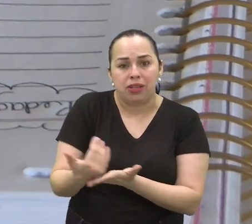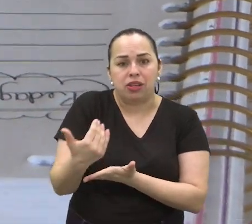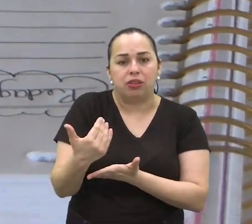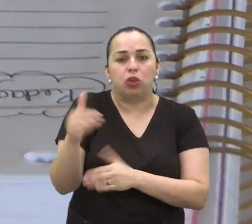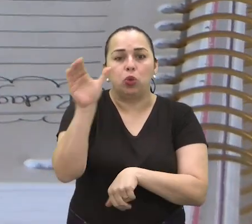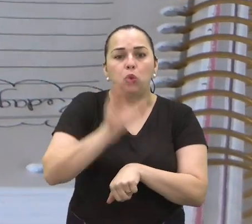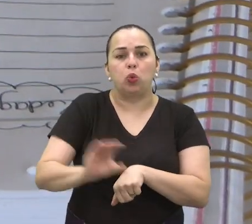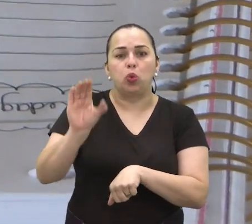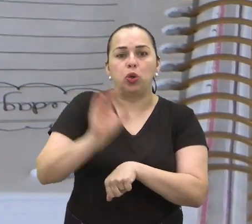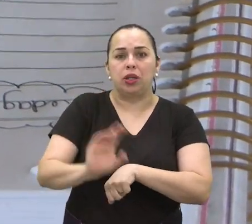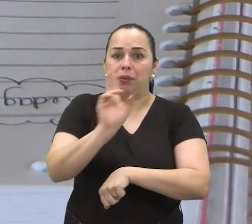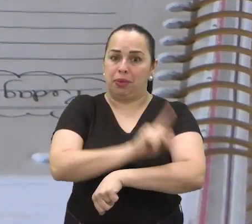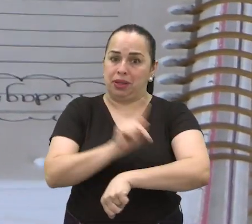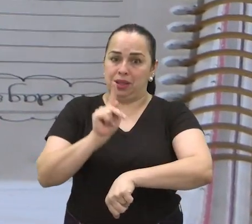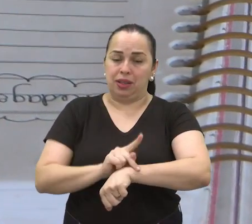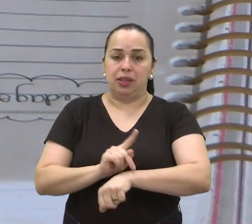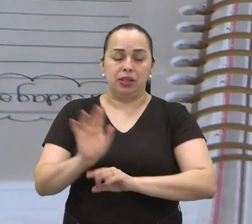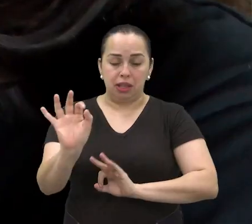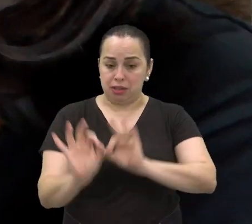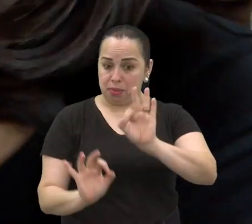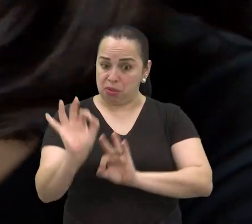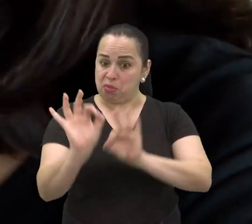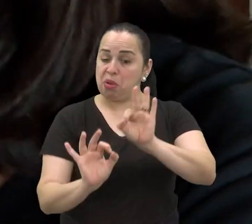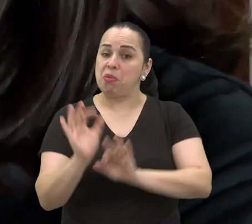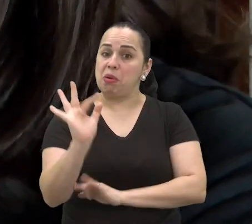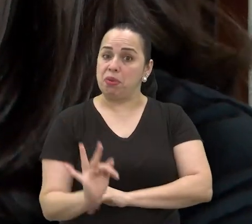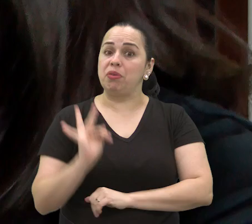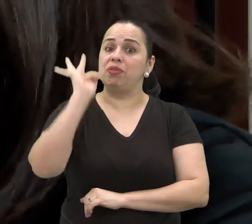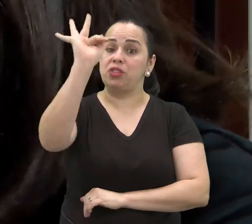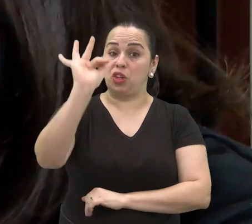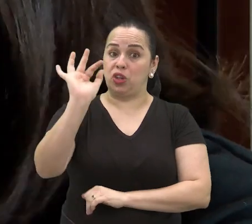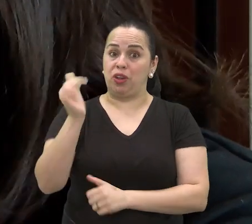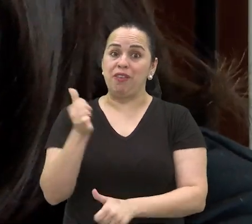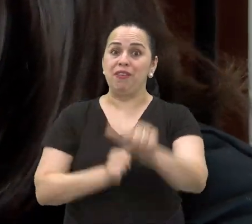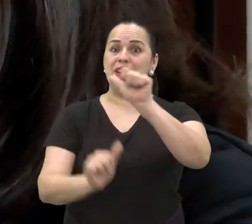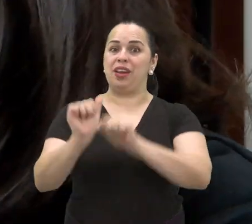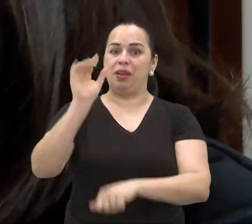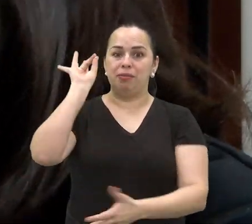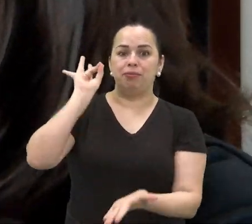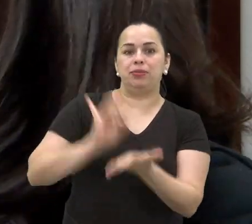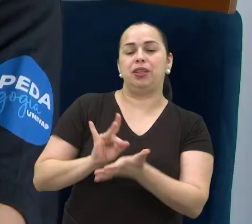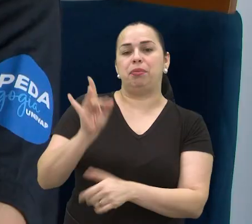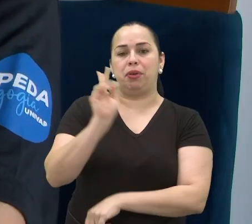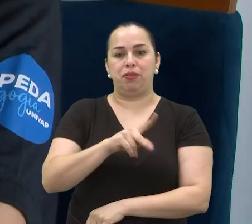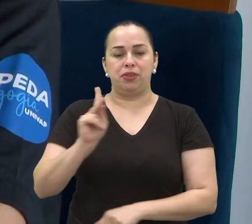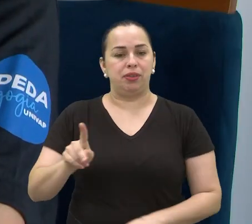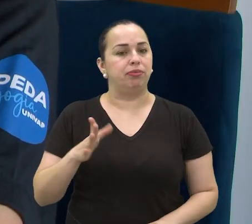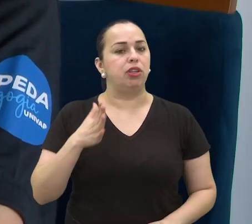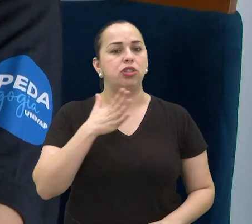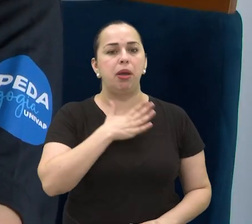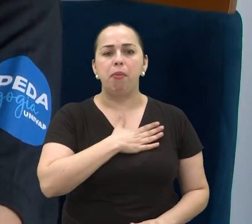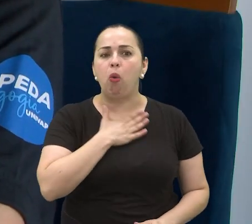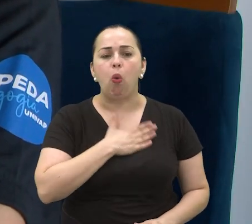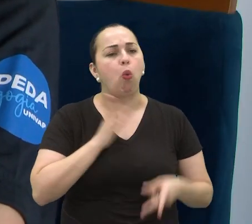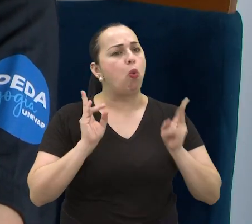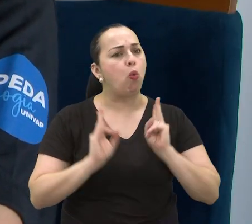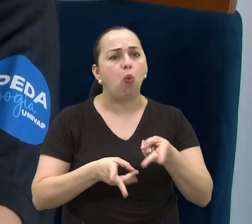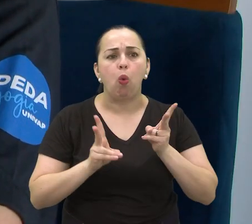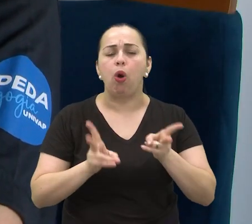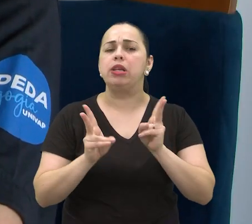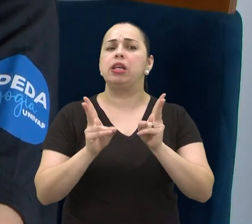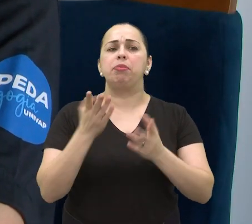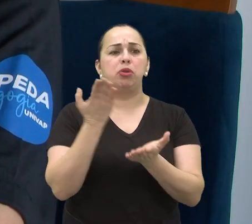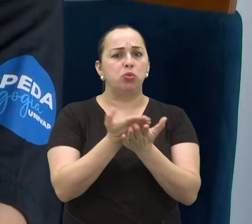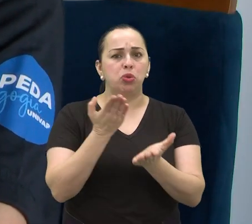os primeiros passos no curso de pedagogia e se prepara para o futuro, quando será professora. Eu sempre gostei mesmo de estudar